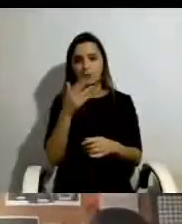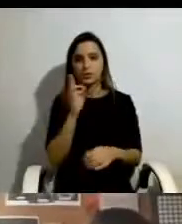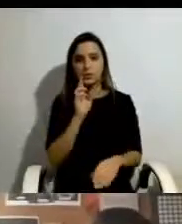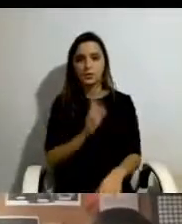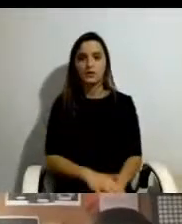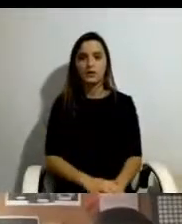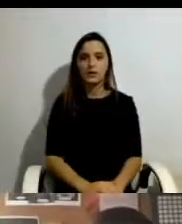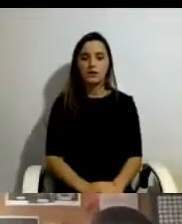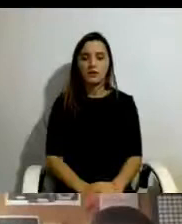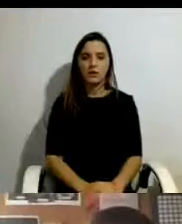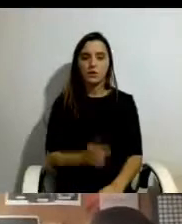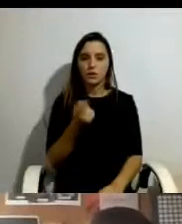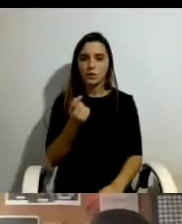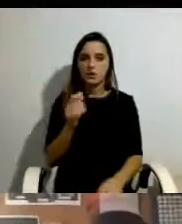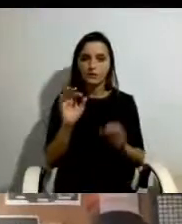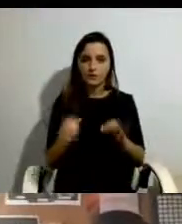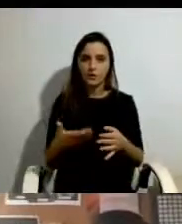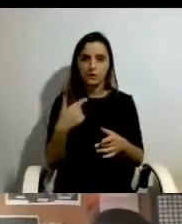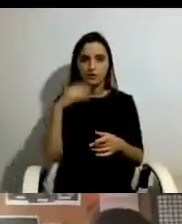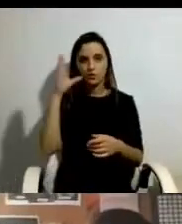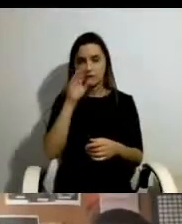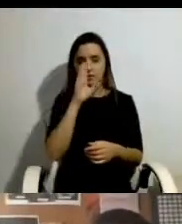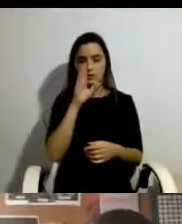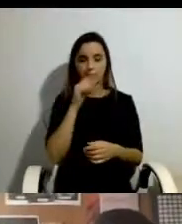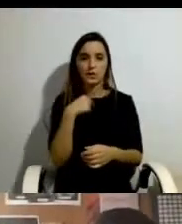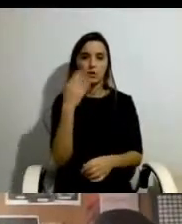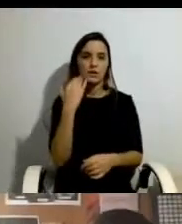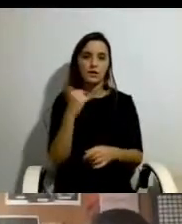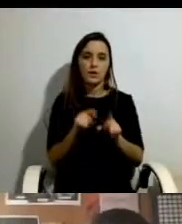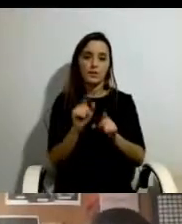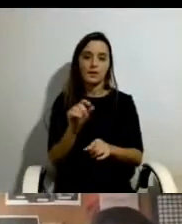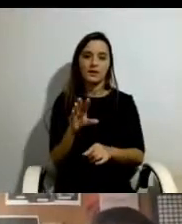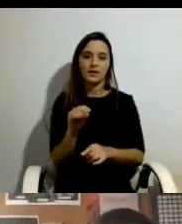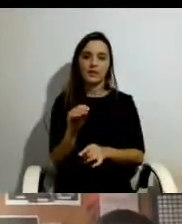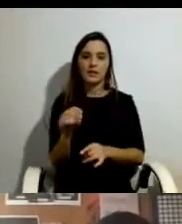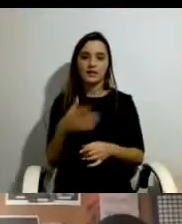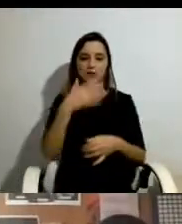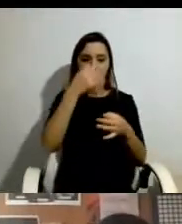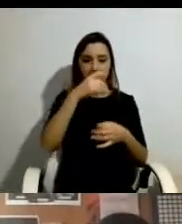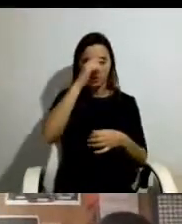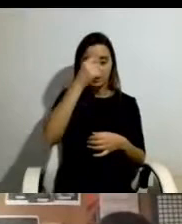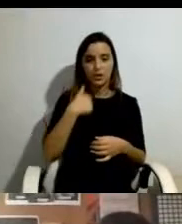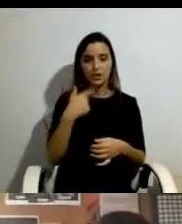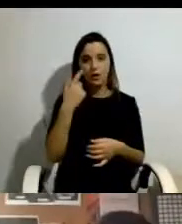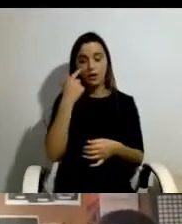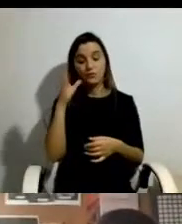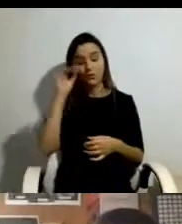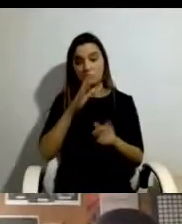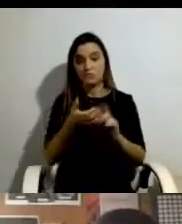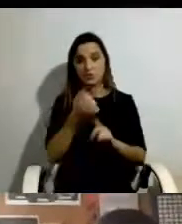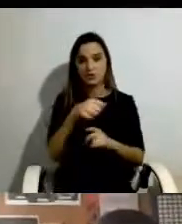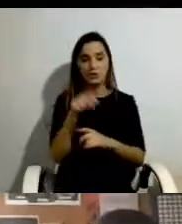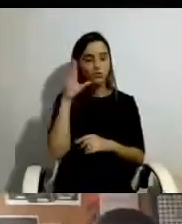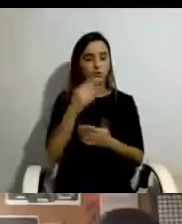Estou mesmo a terminar, não sei se... Tentem cumprir os meus 10 minutos, não sei se consegui. Só que, para finalizar, este